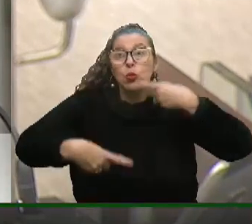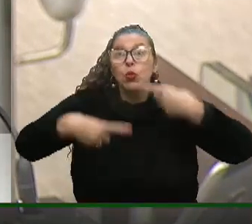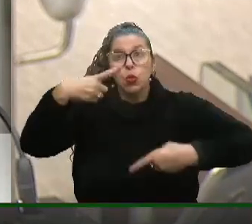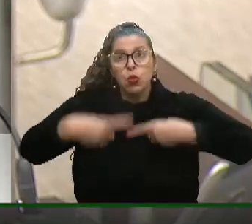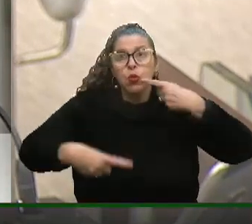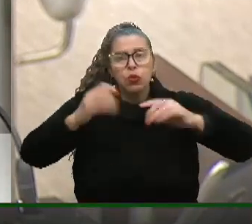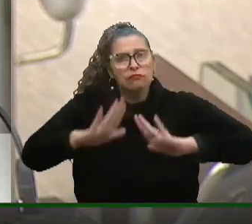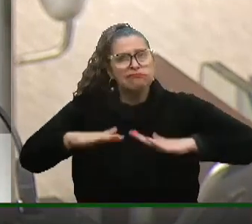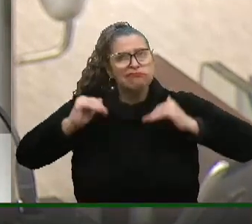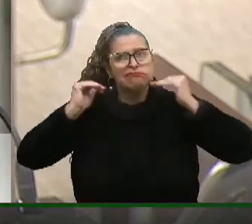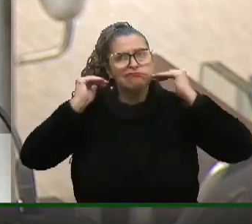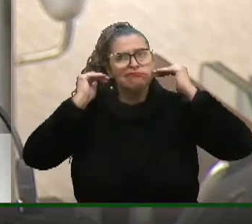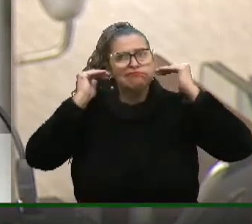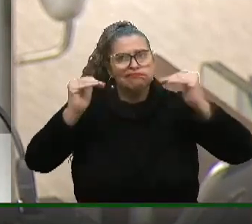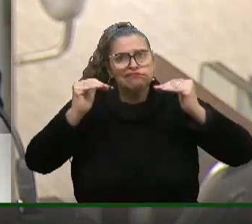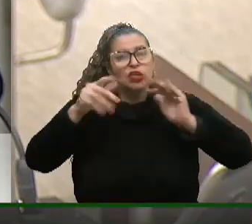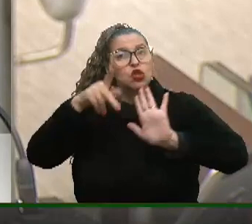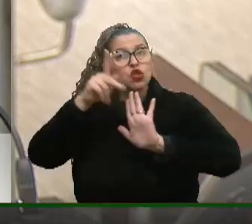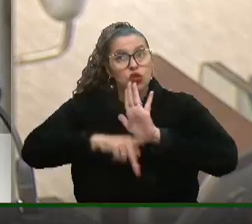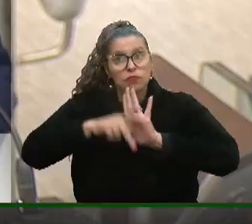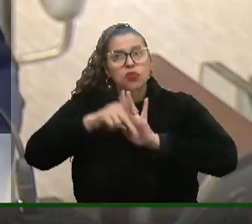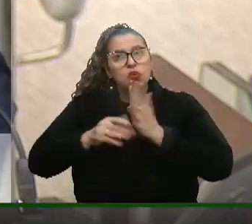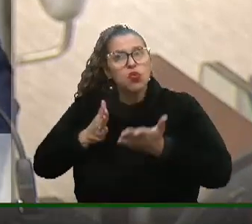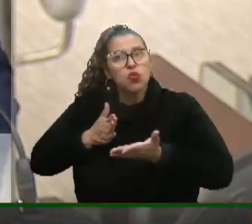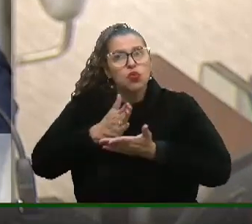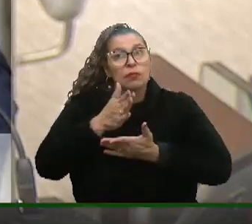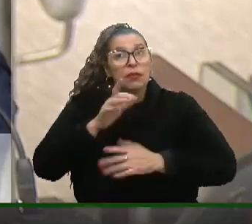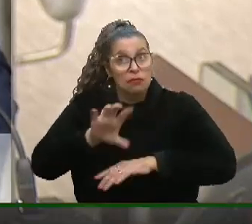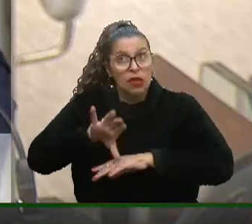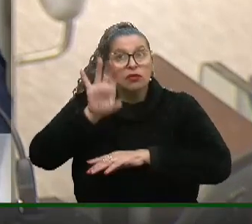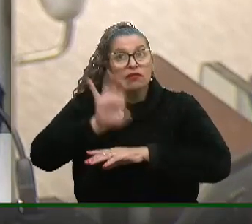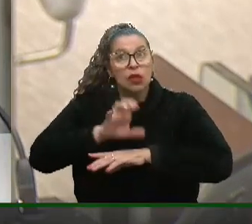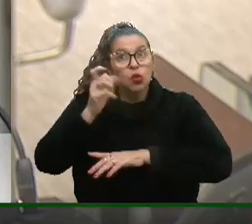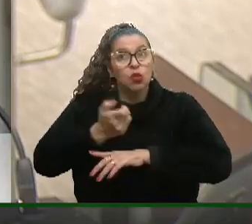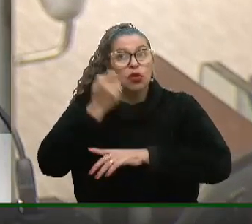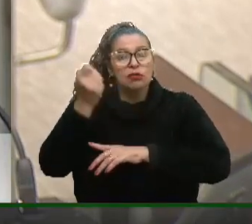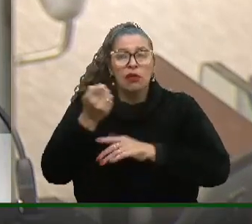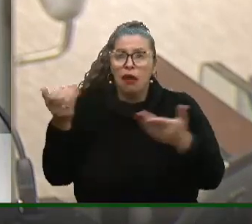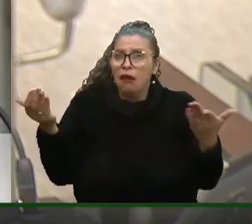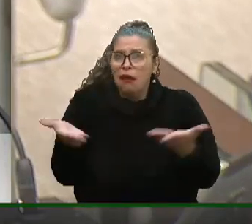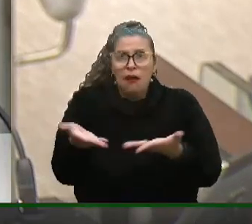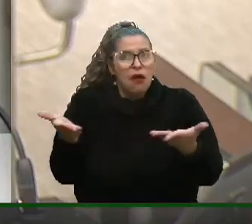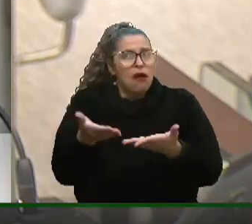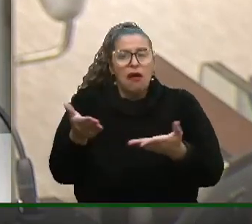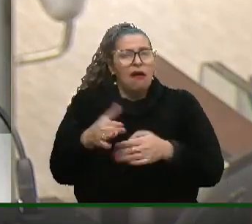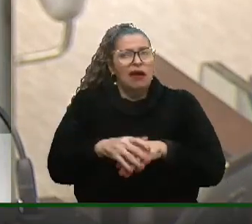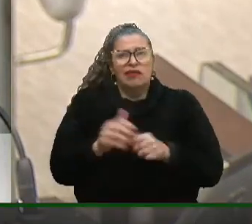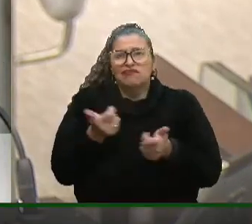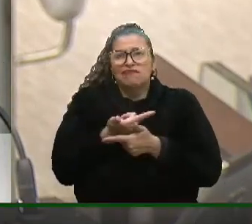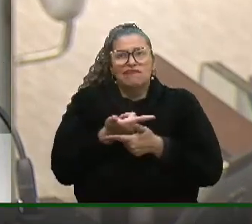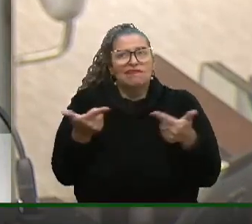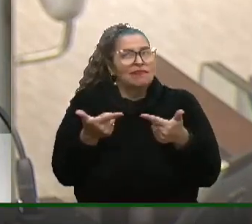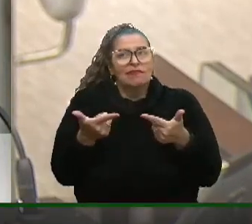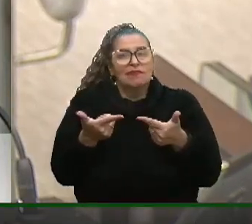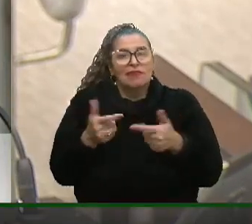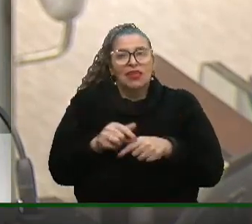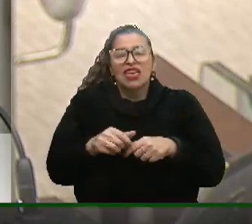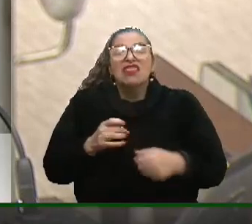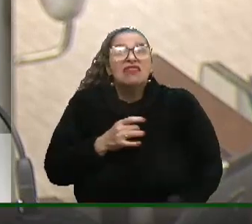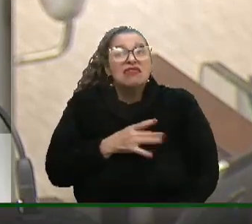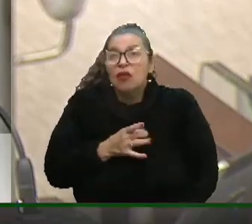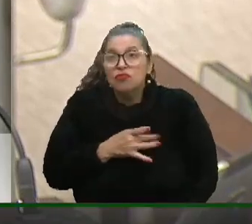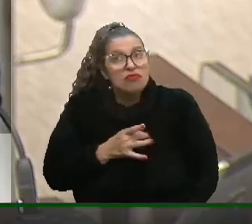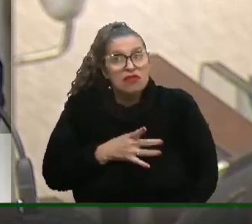elevado sobre os projetos e rumos para o Rio Grande do Sul. Agora, eu não tenho e não temo,